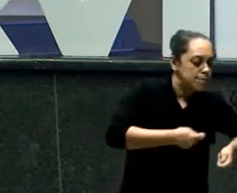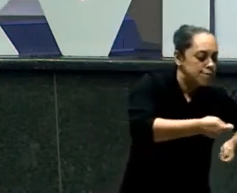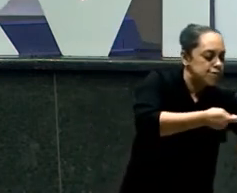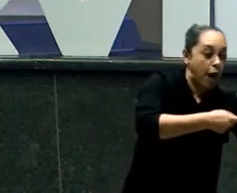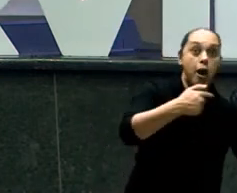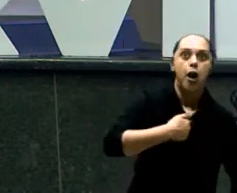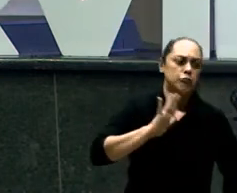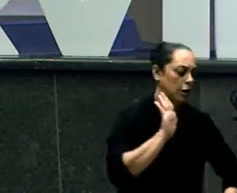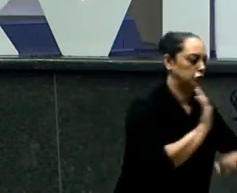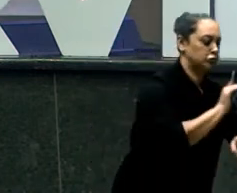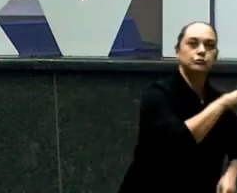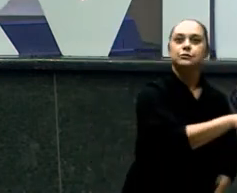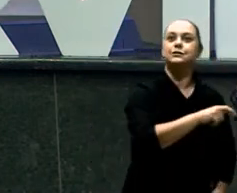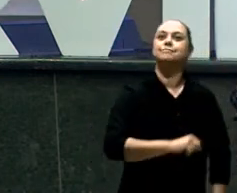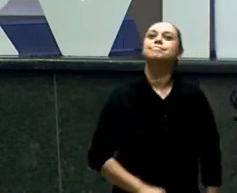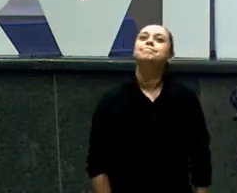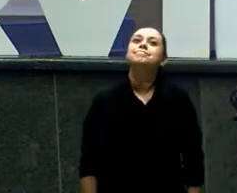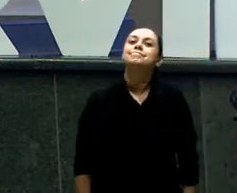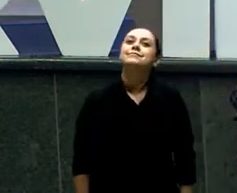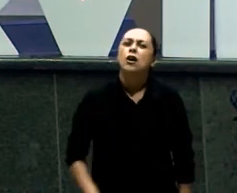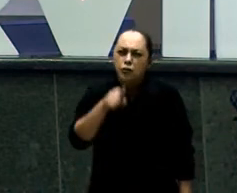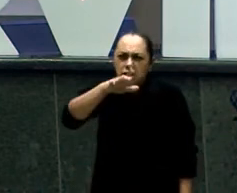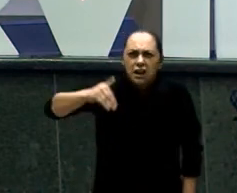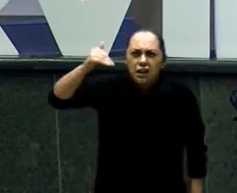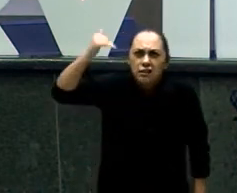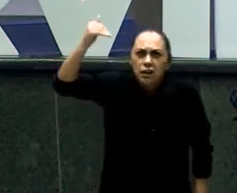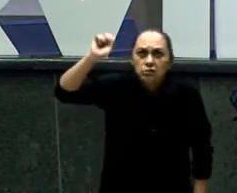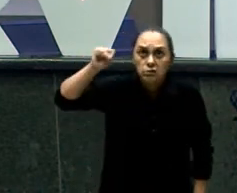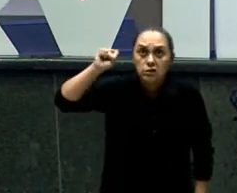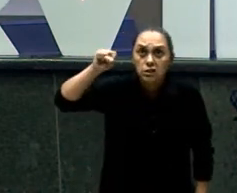Eu estou crescendo Quem está crescendo? Quem está crescendo? Quem está crescendo?